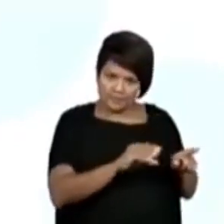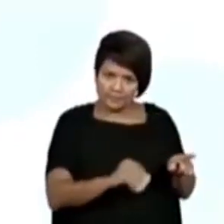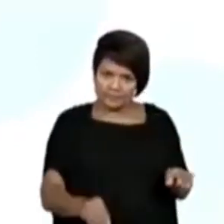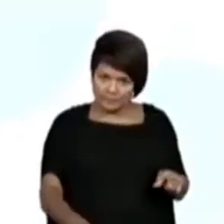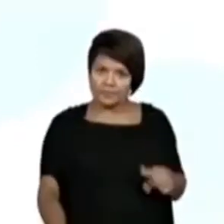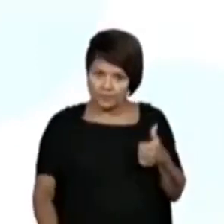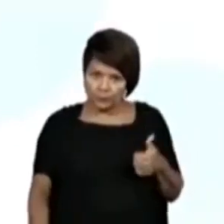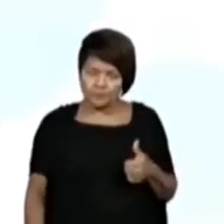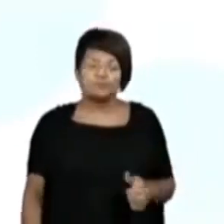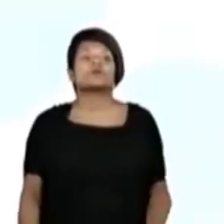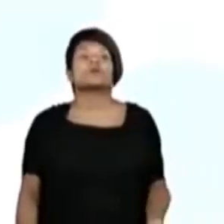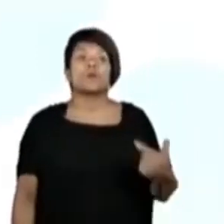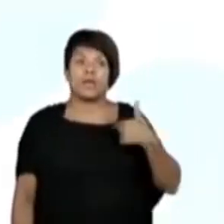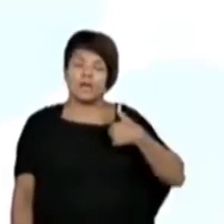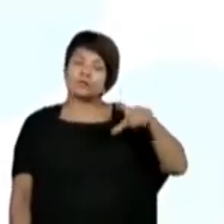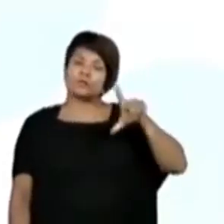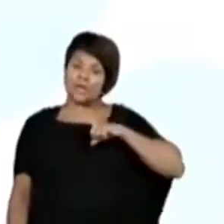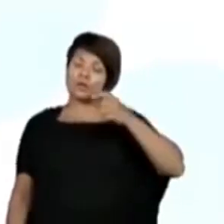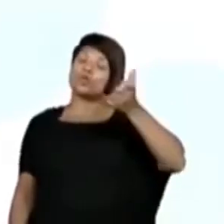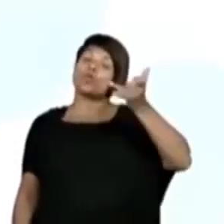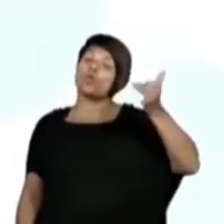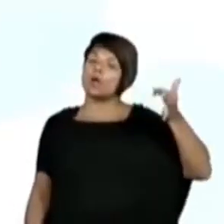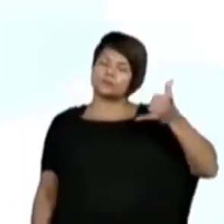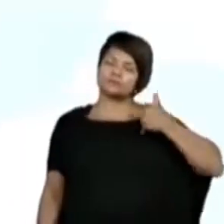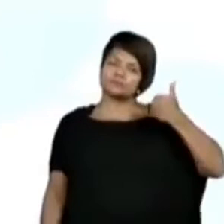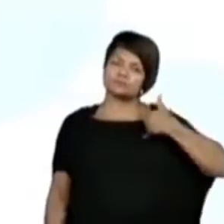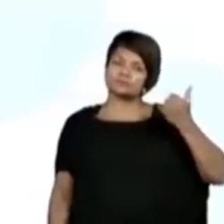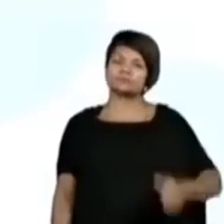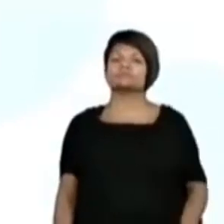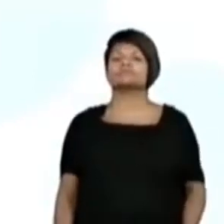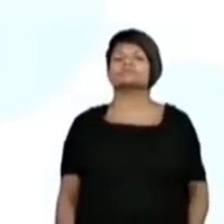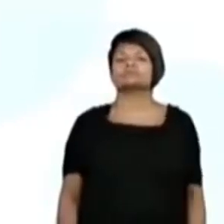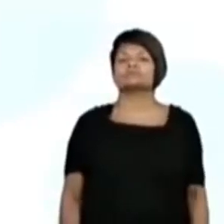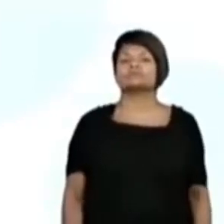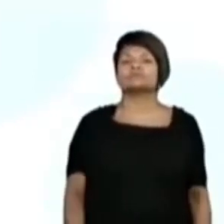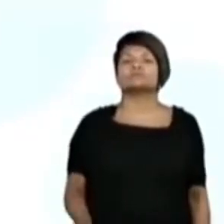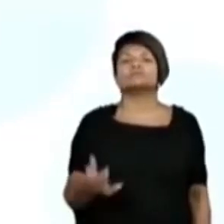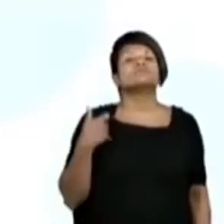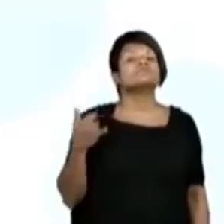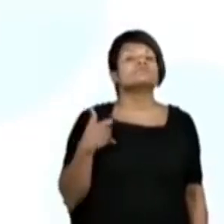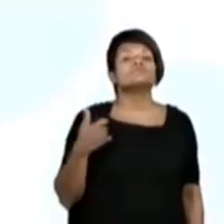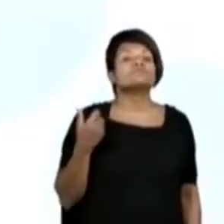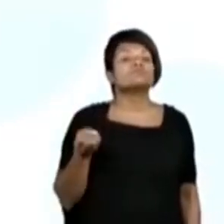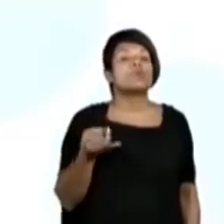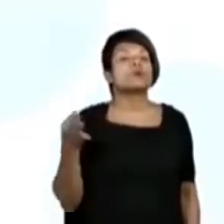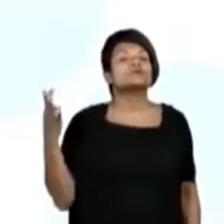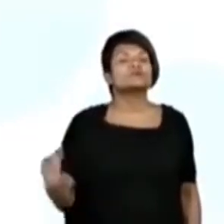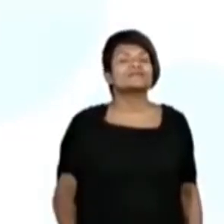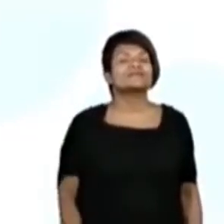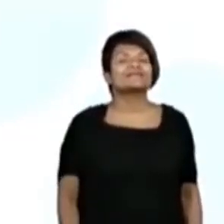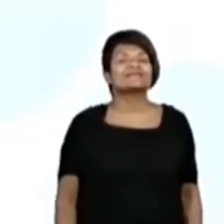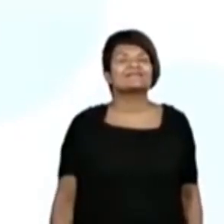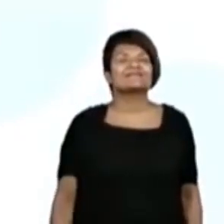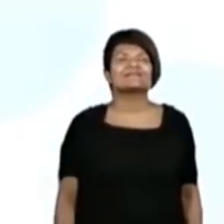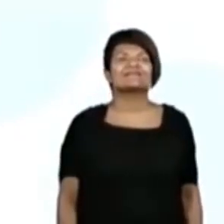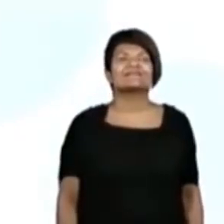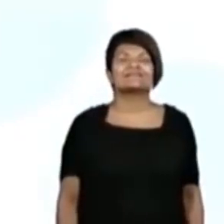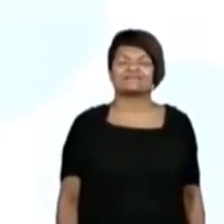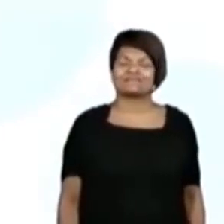Eu tenho... Tananã... Anos. Quantos anos a professora tem? Eu vou escrever aqui. Vocês podem falar.